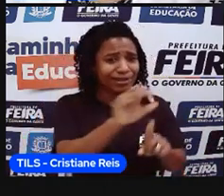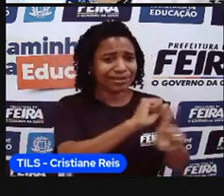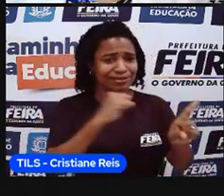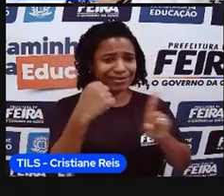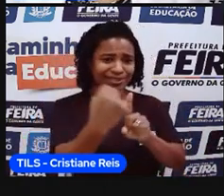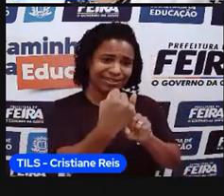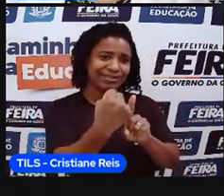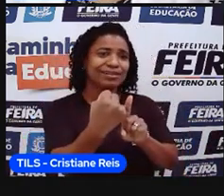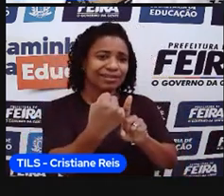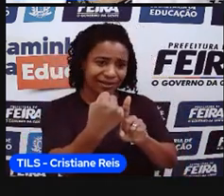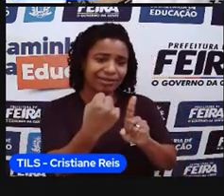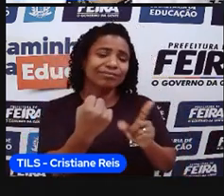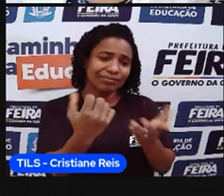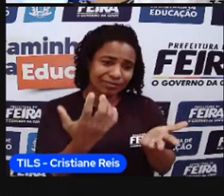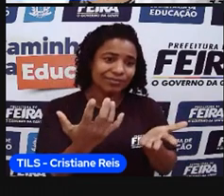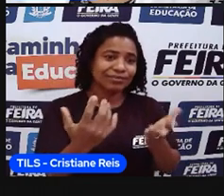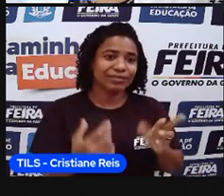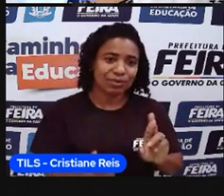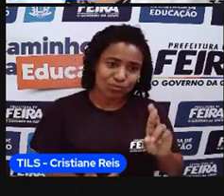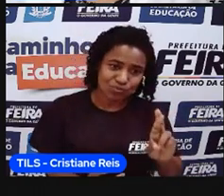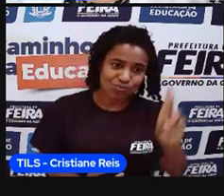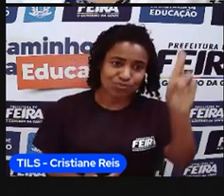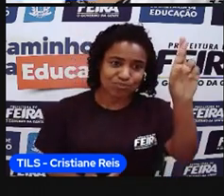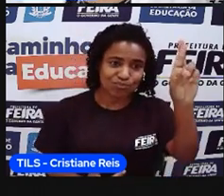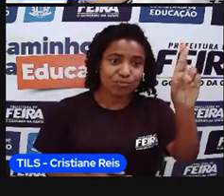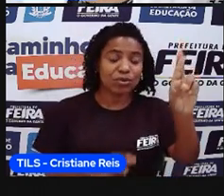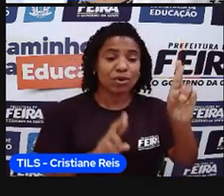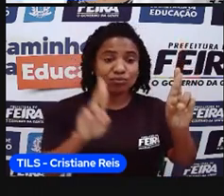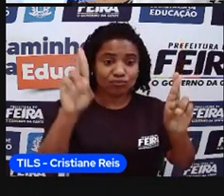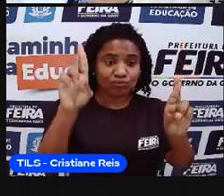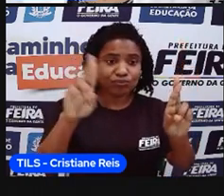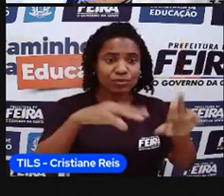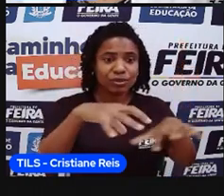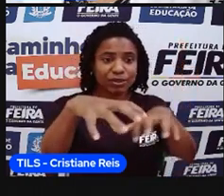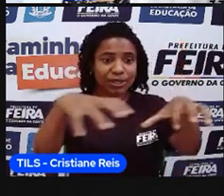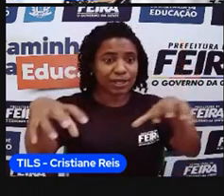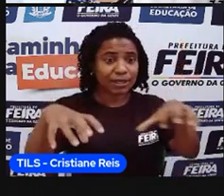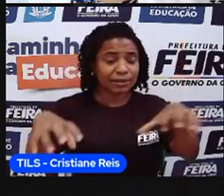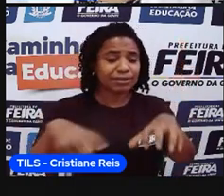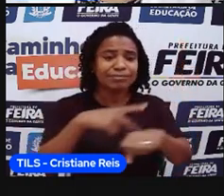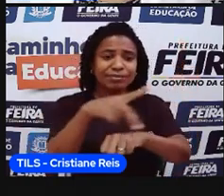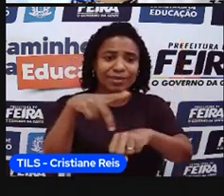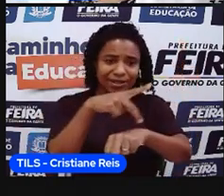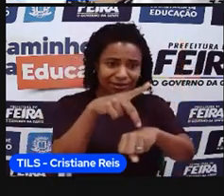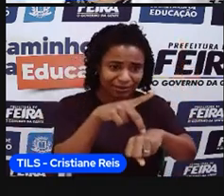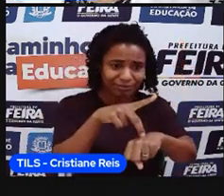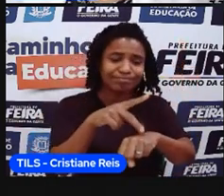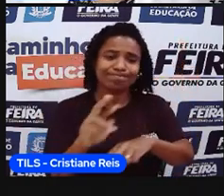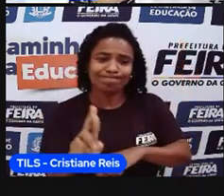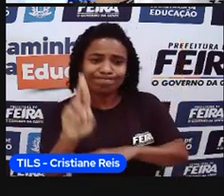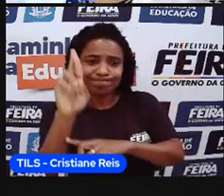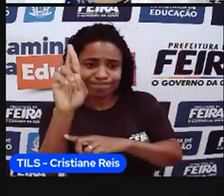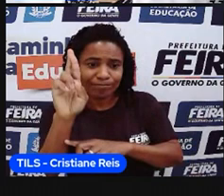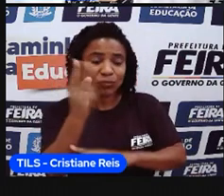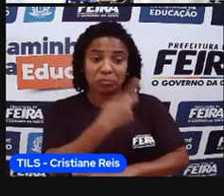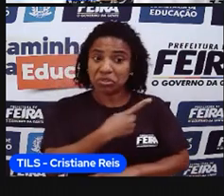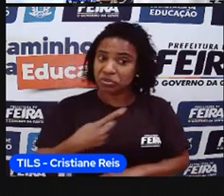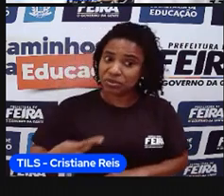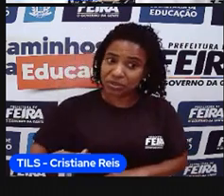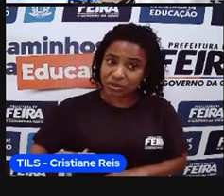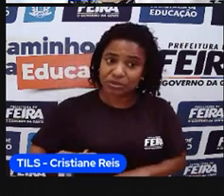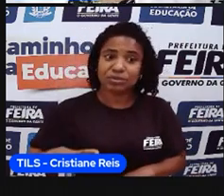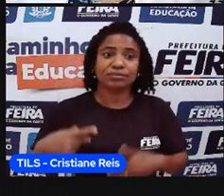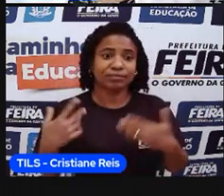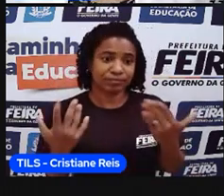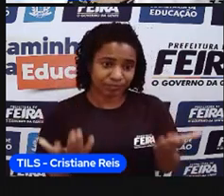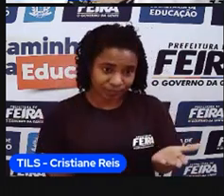mesmo jeito, né? Normalmente nos territórios representados por países, a gente tem a figura, né, do presidente, que